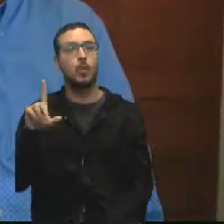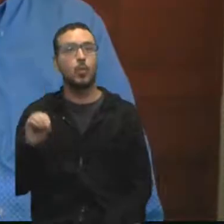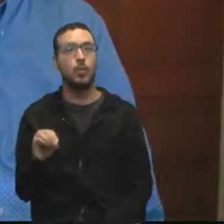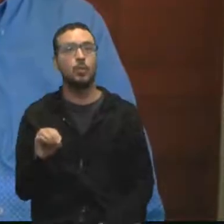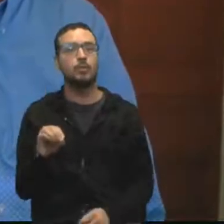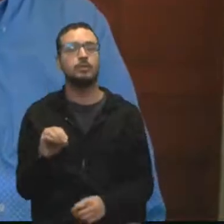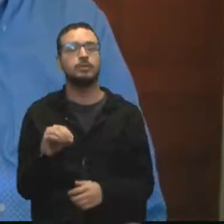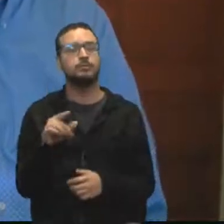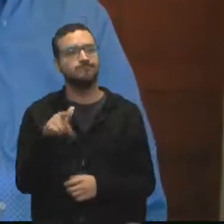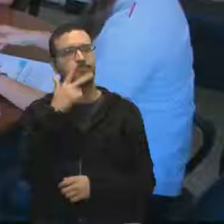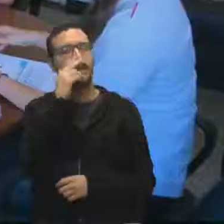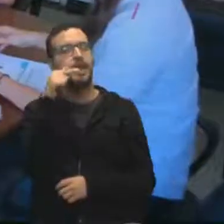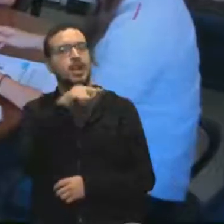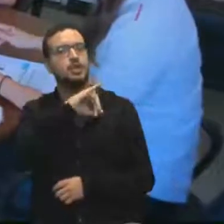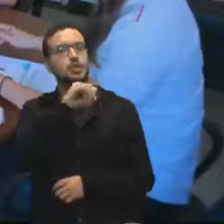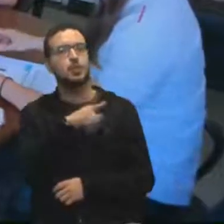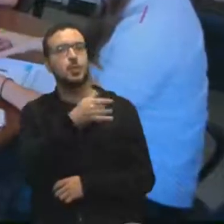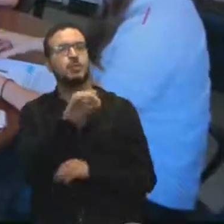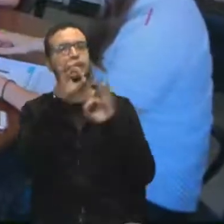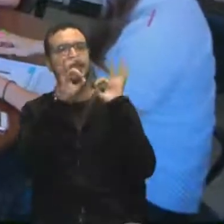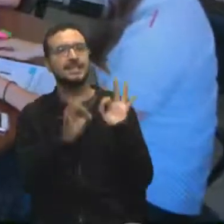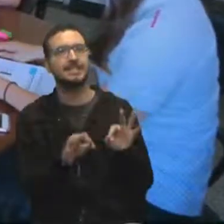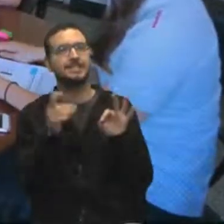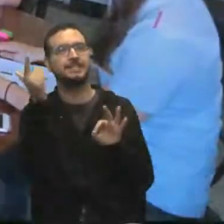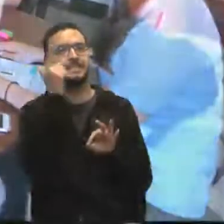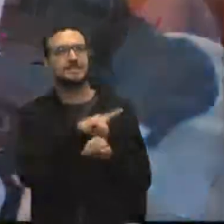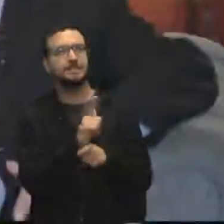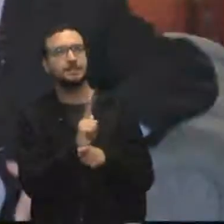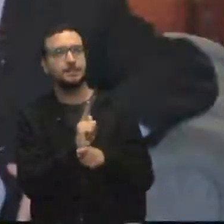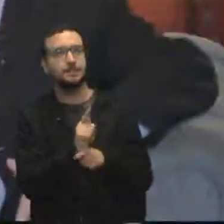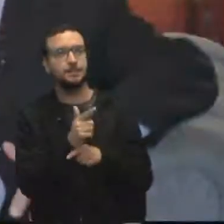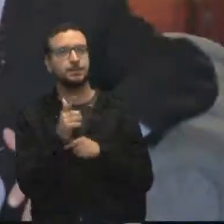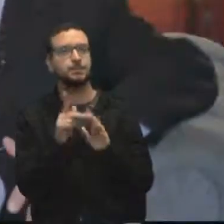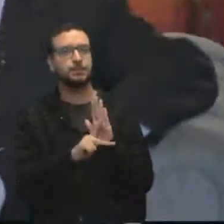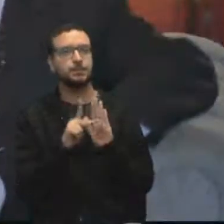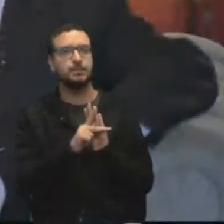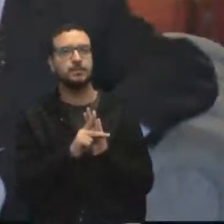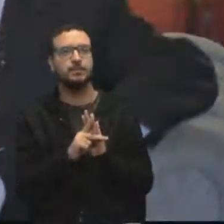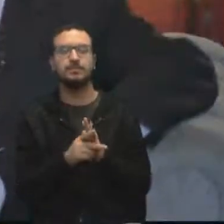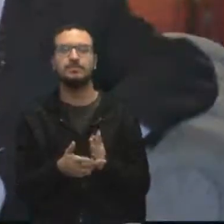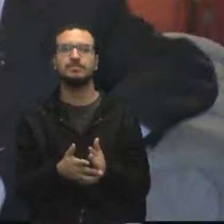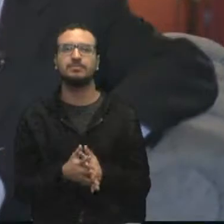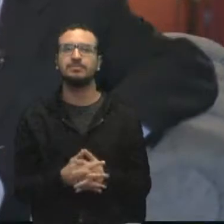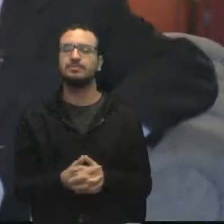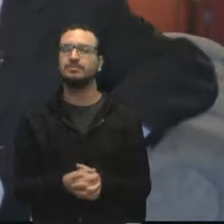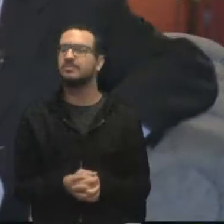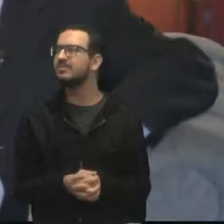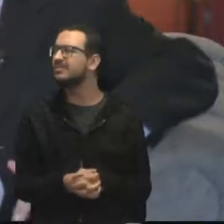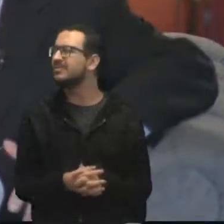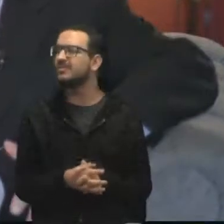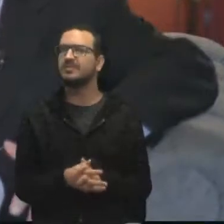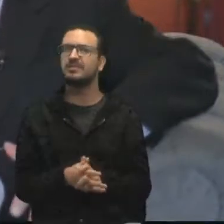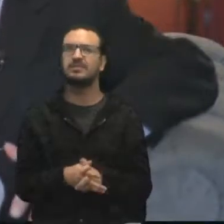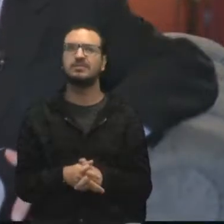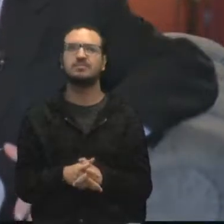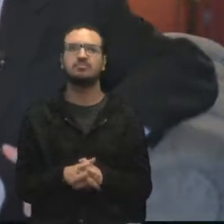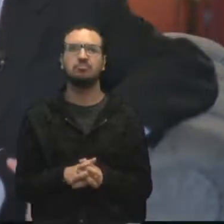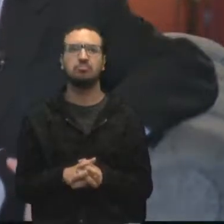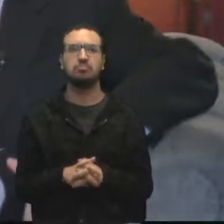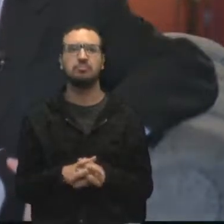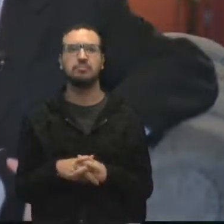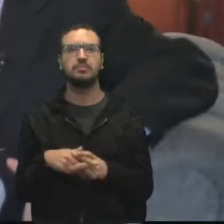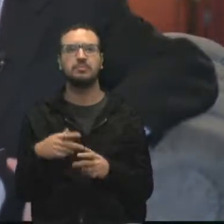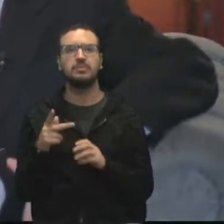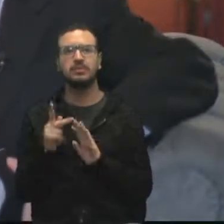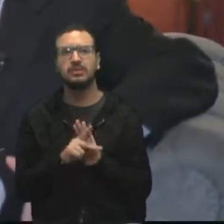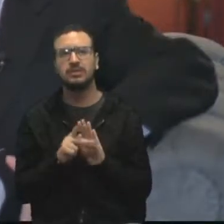João está no caminho certo para gerenciar projetos. São as pessoas que executam, de fato, o projeto. E, através da comunicação, o